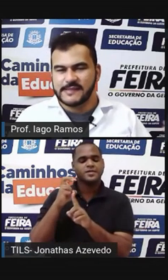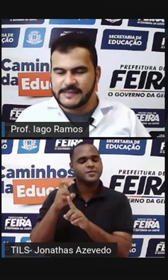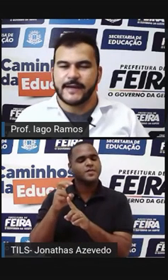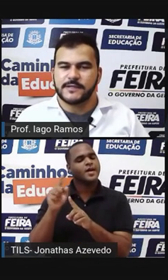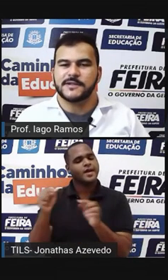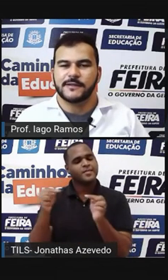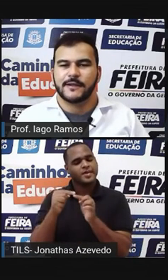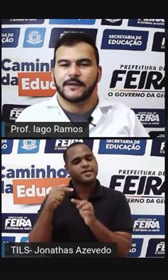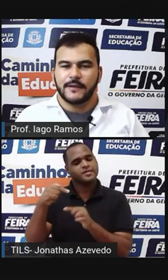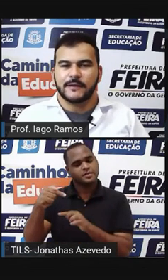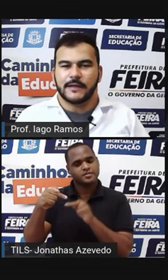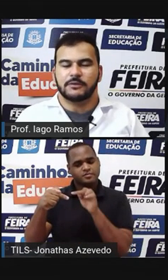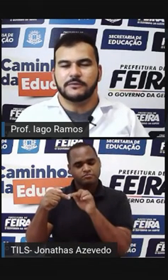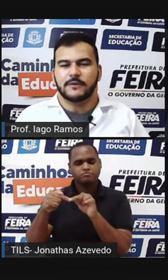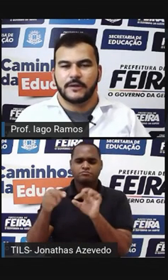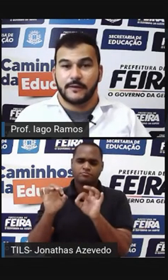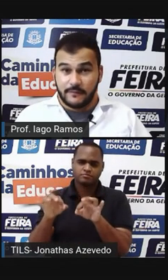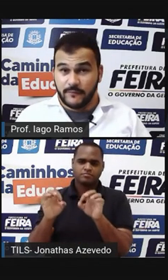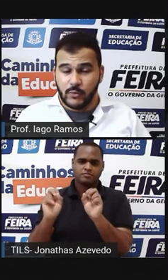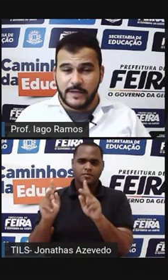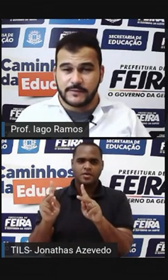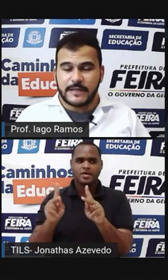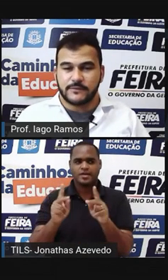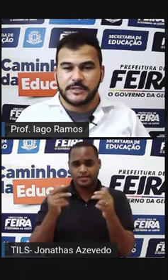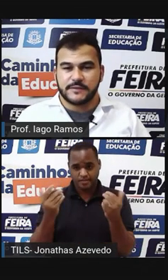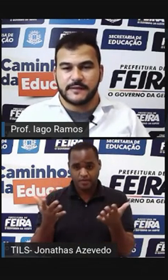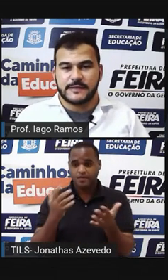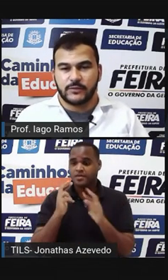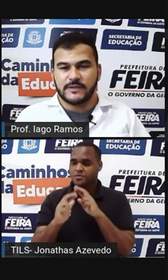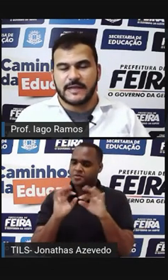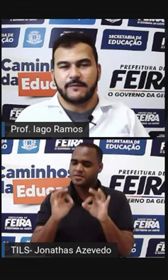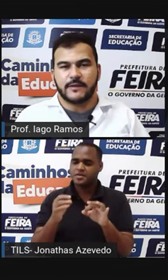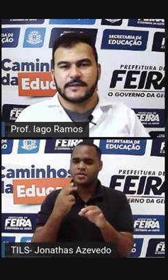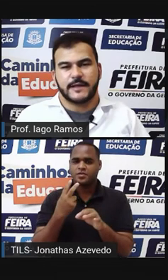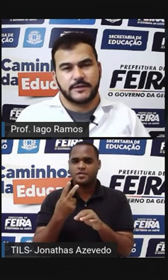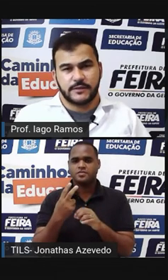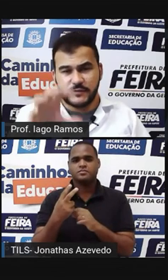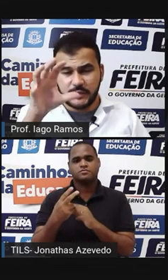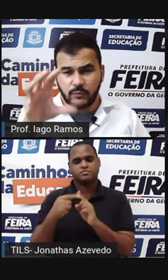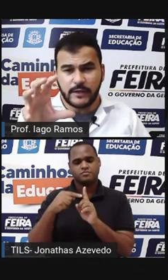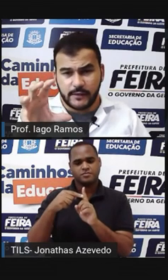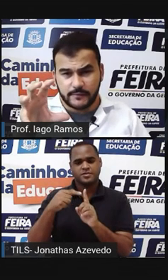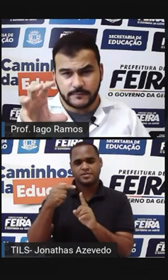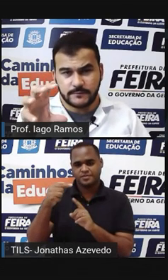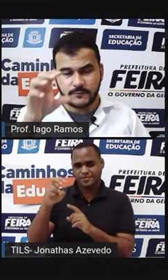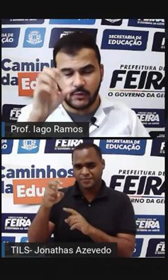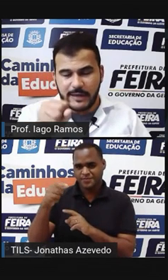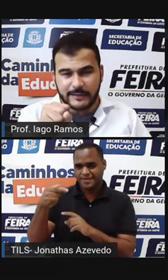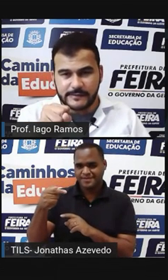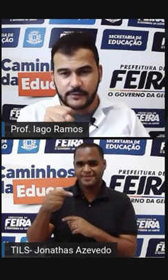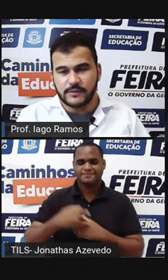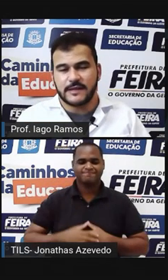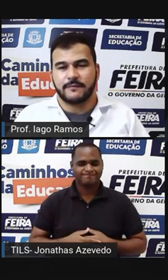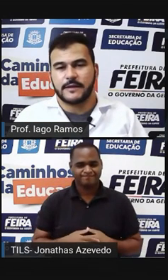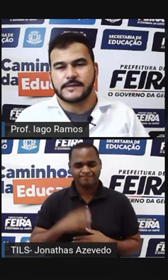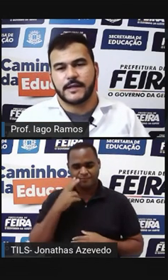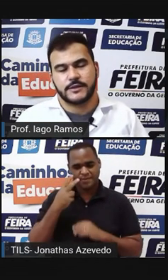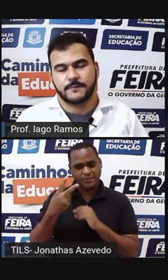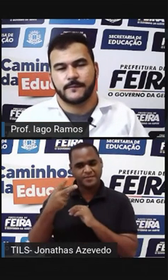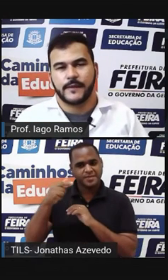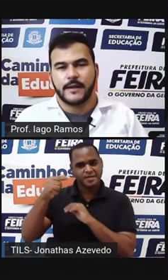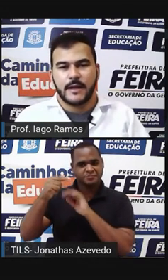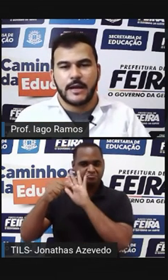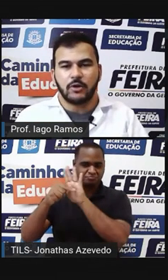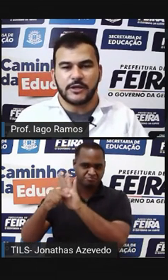7 Então O resultado disso vai ser 2 elevado a 7 Então segura aí Guarda esse 2 elevado a